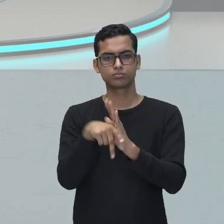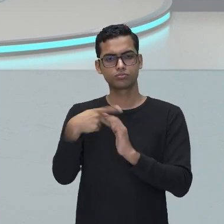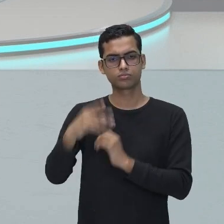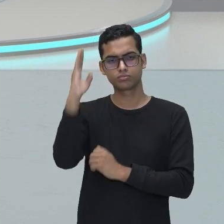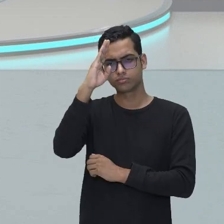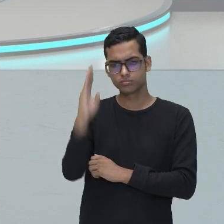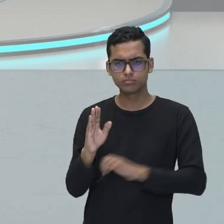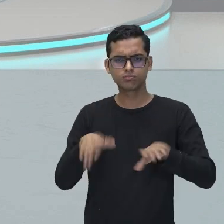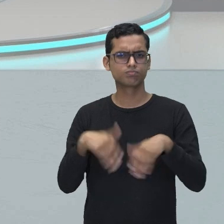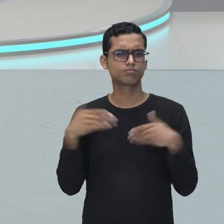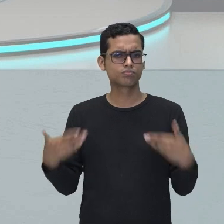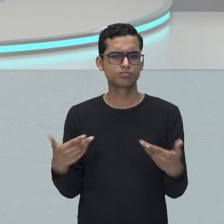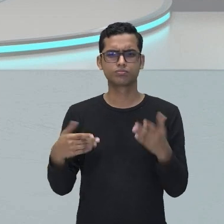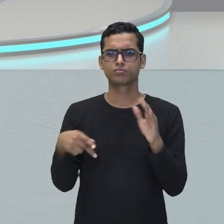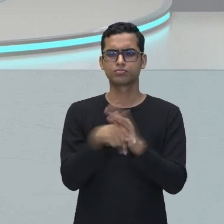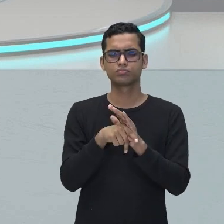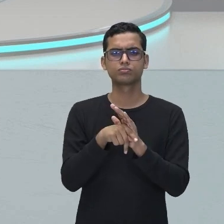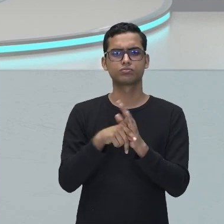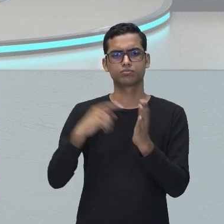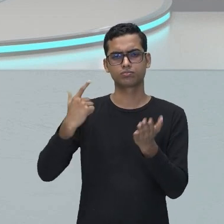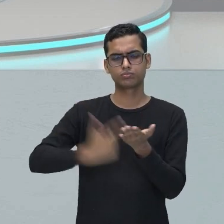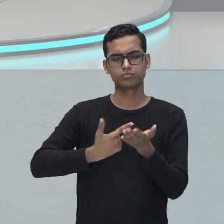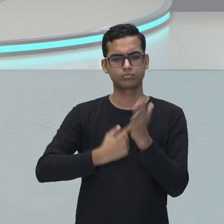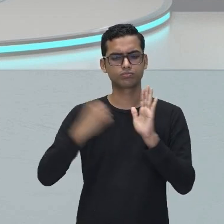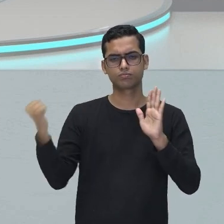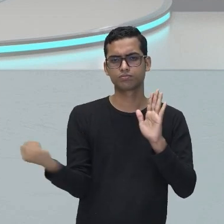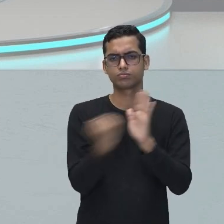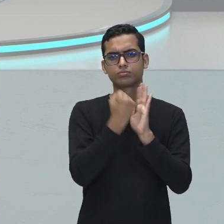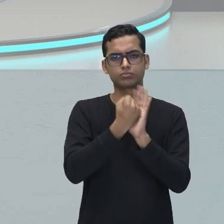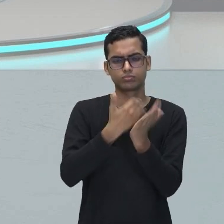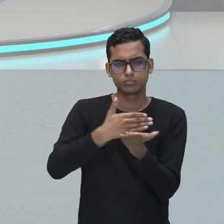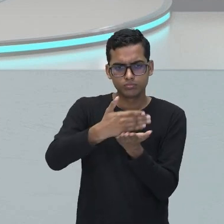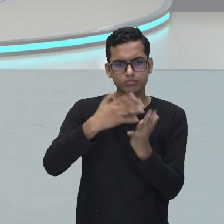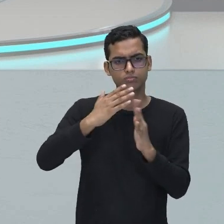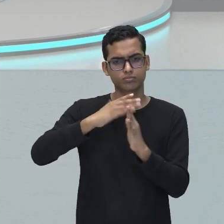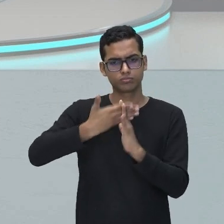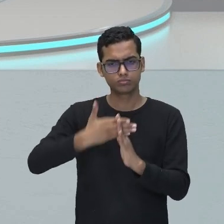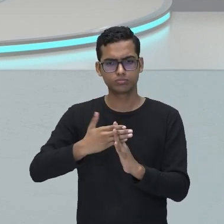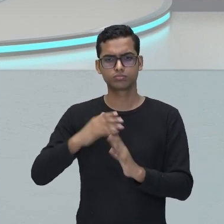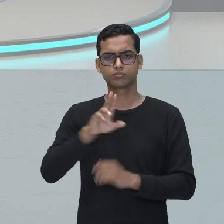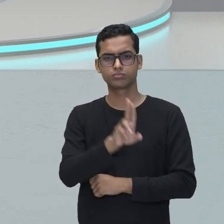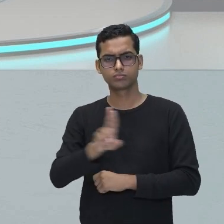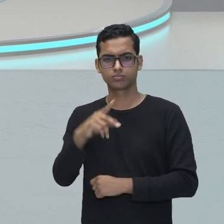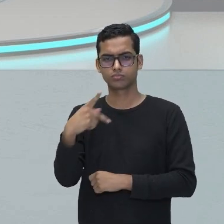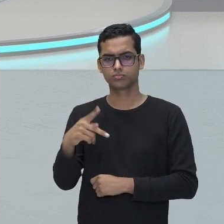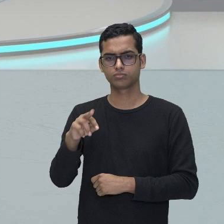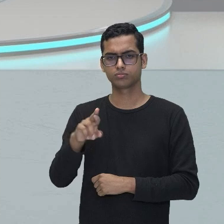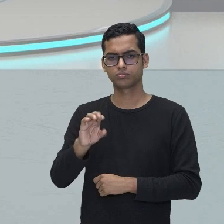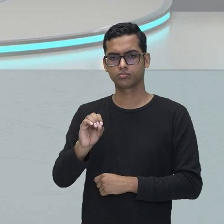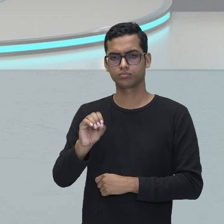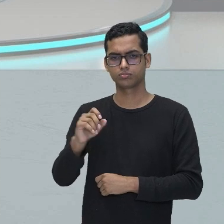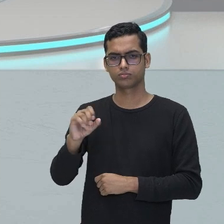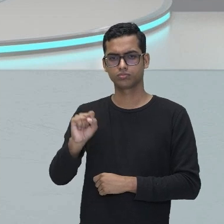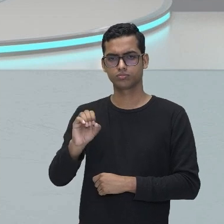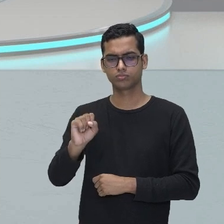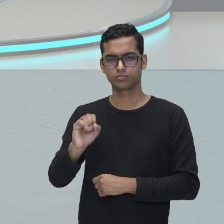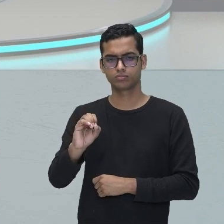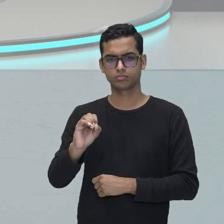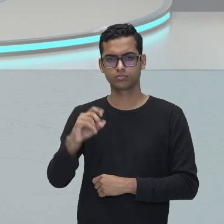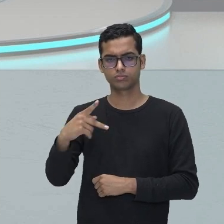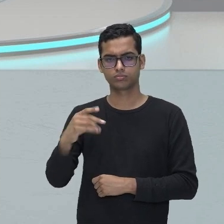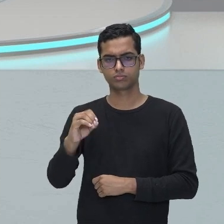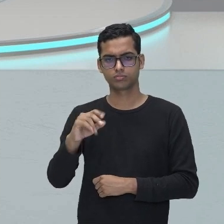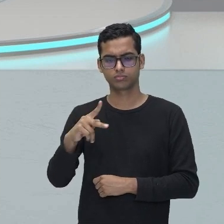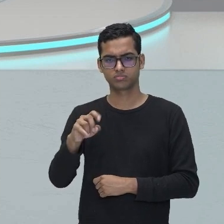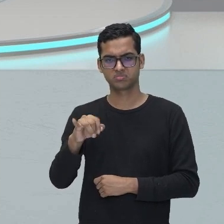Qual obra marca o início do barroco no Brasil? A obra Prosopopeia, de 1601, de